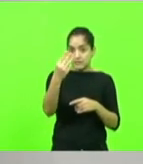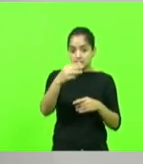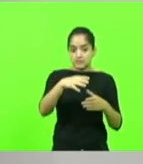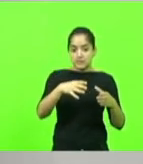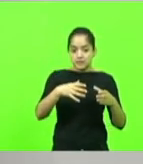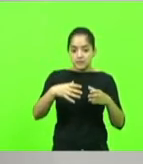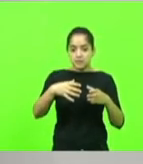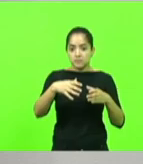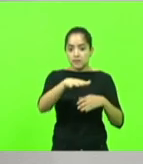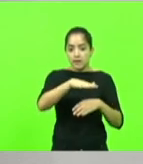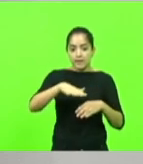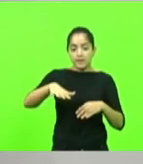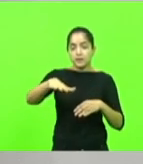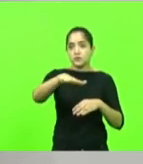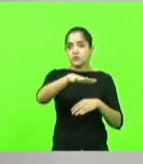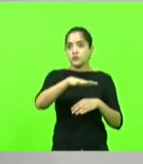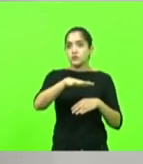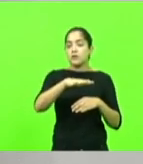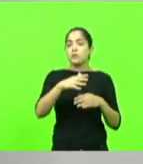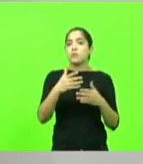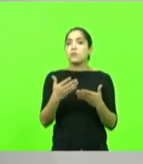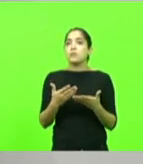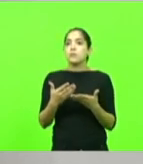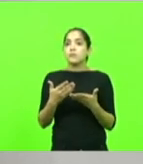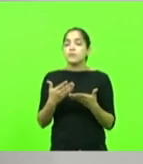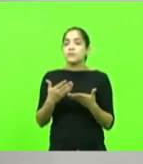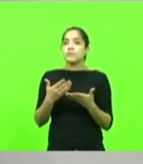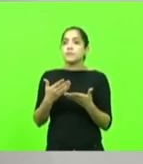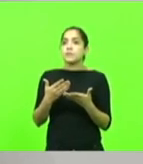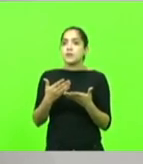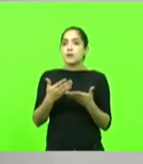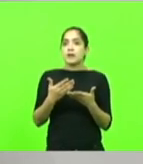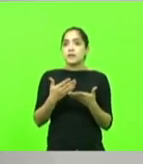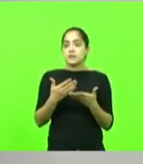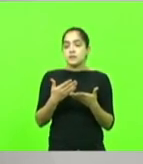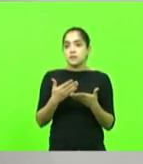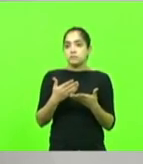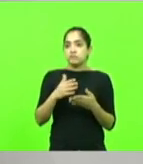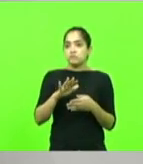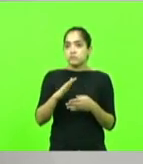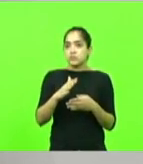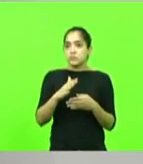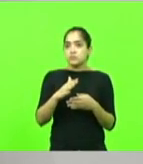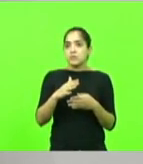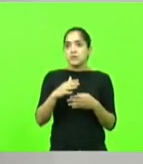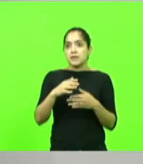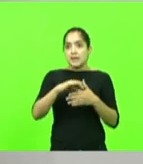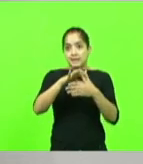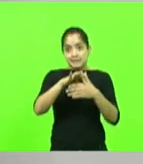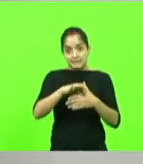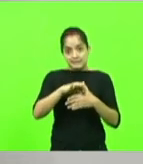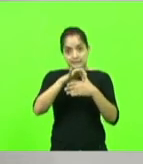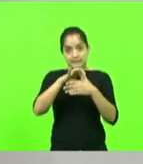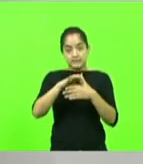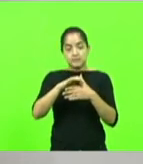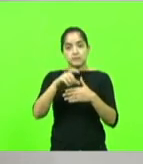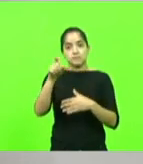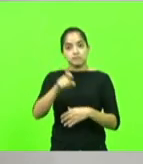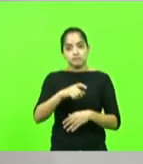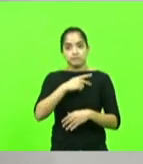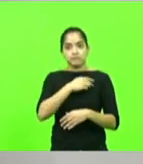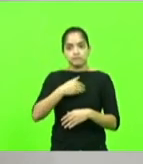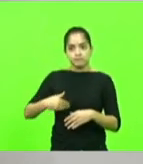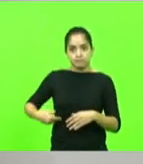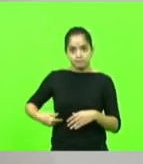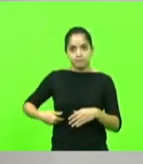coincidentemente, deputado Jessé Lopes, região de três ex-líderes de governo, foram mandados 79